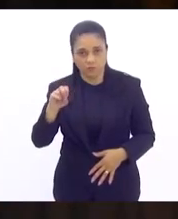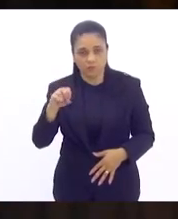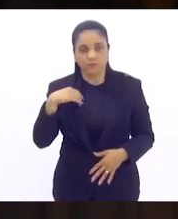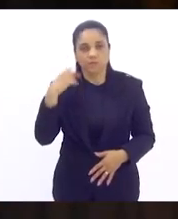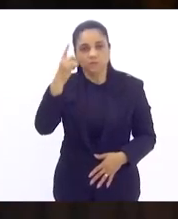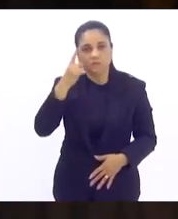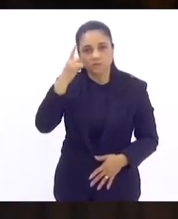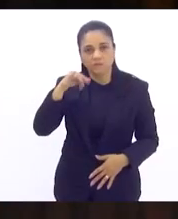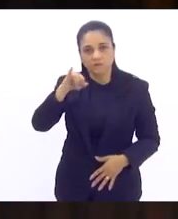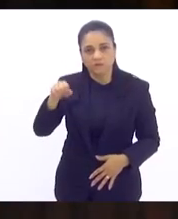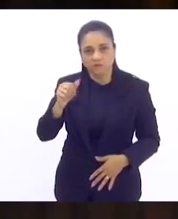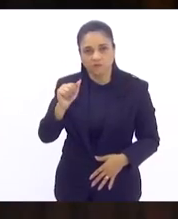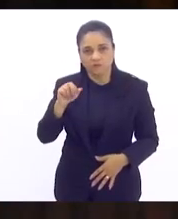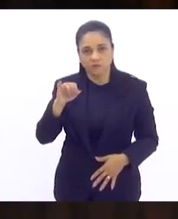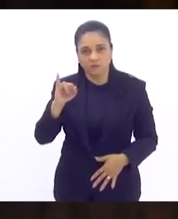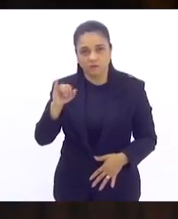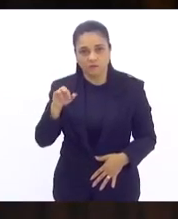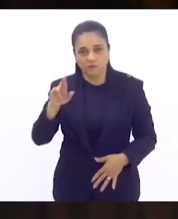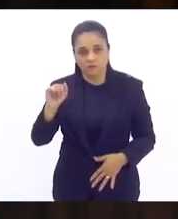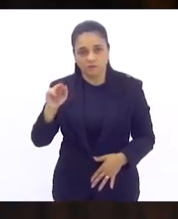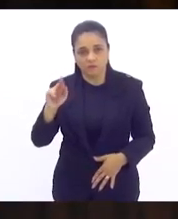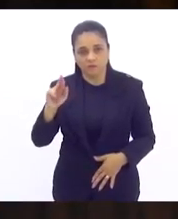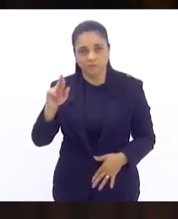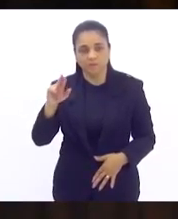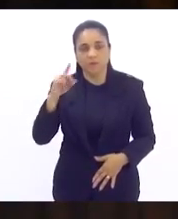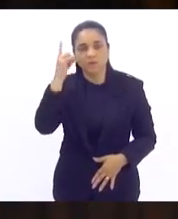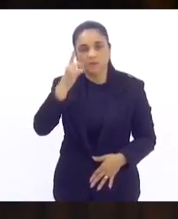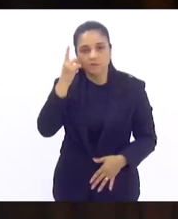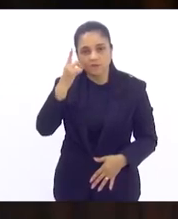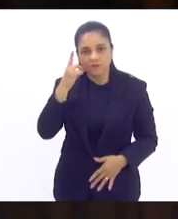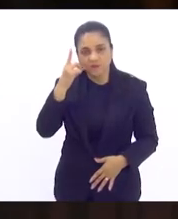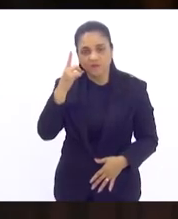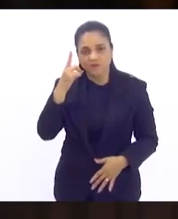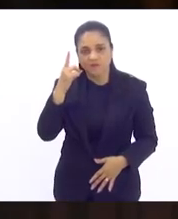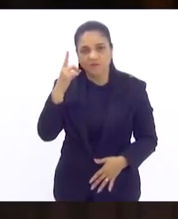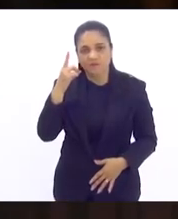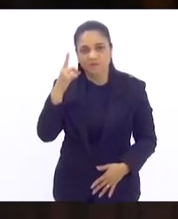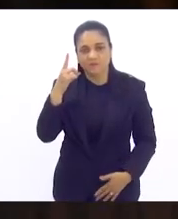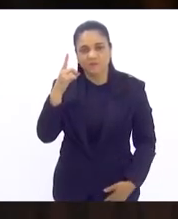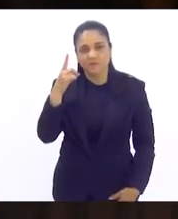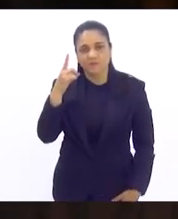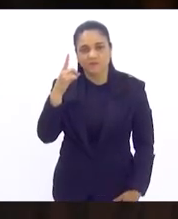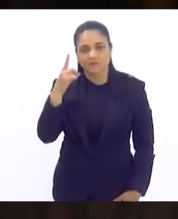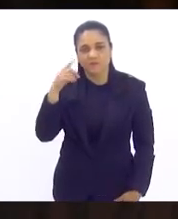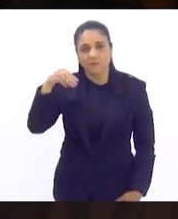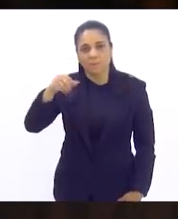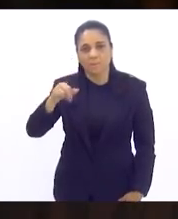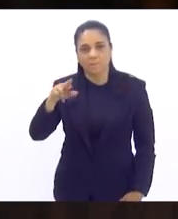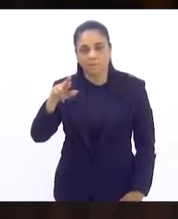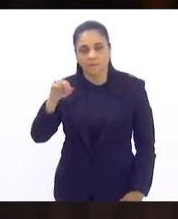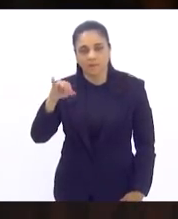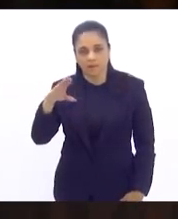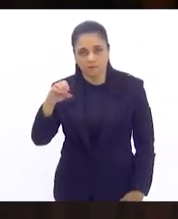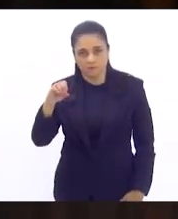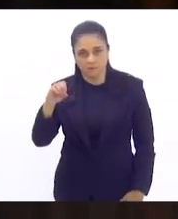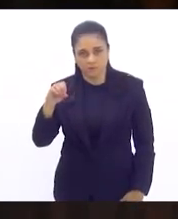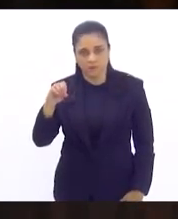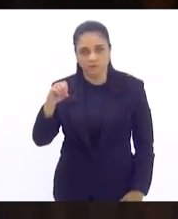deputado Jari Oliveira, deputado Márcio Glauberto,